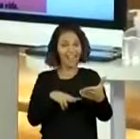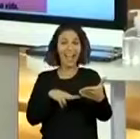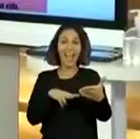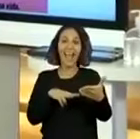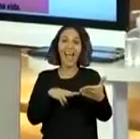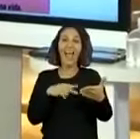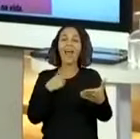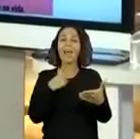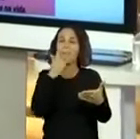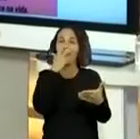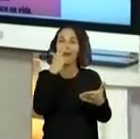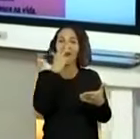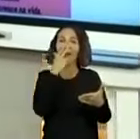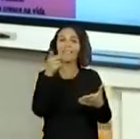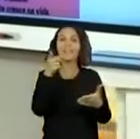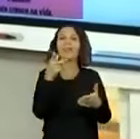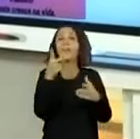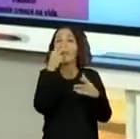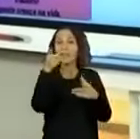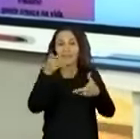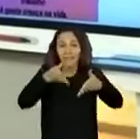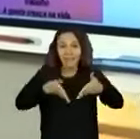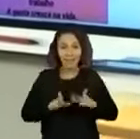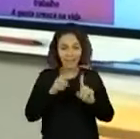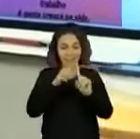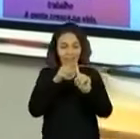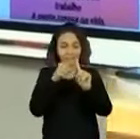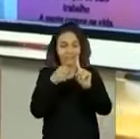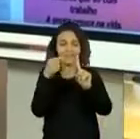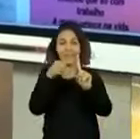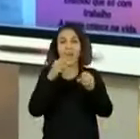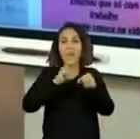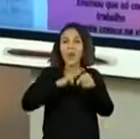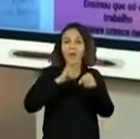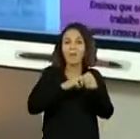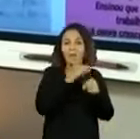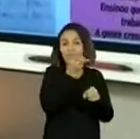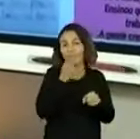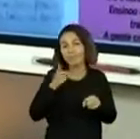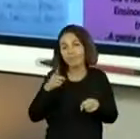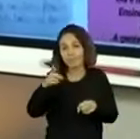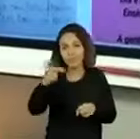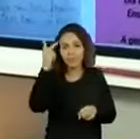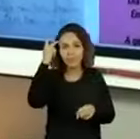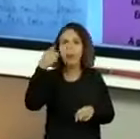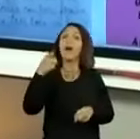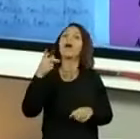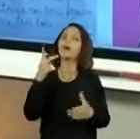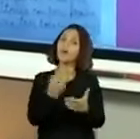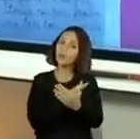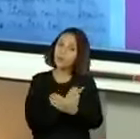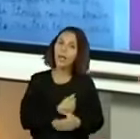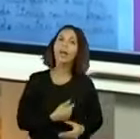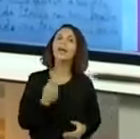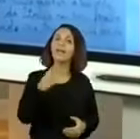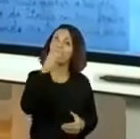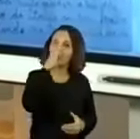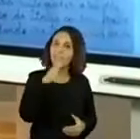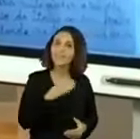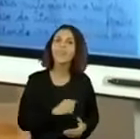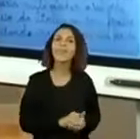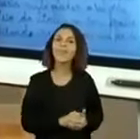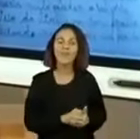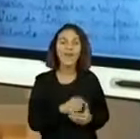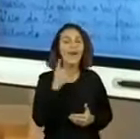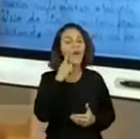impressão que a sua mãe deu a luz em você dentro de uma Kombi vindo para São Paulo. Isso é uma realidade muito comum na estrutura do Brasil. Olha